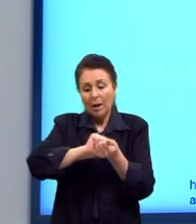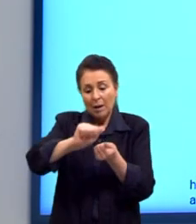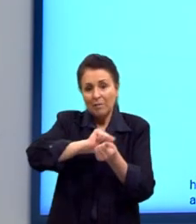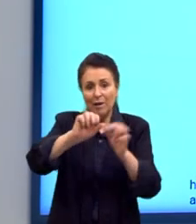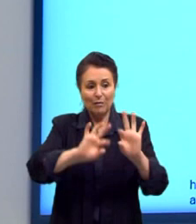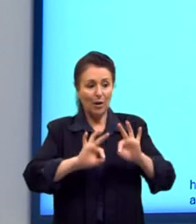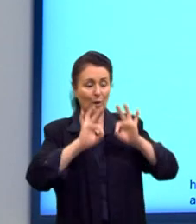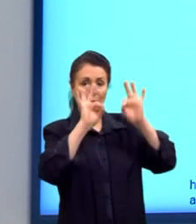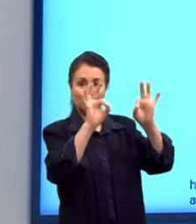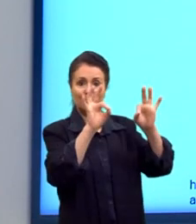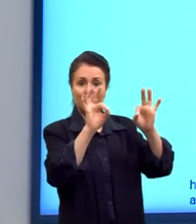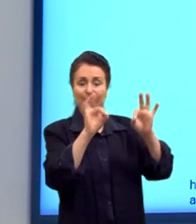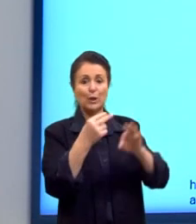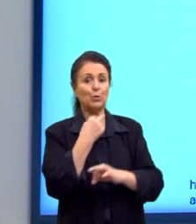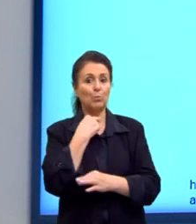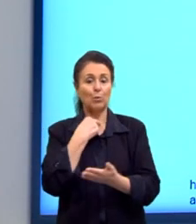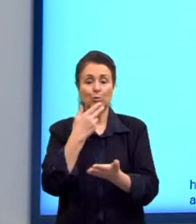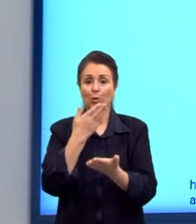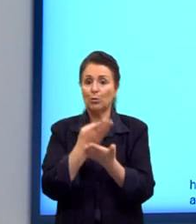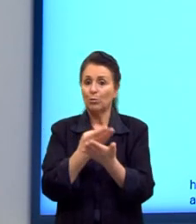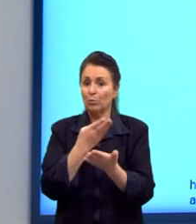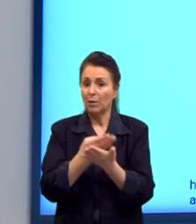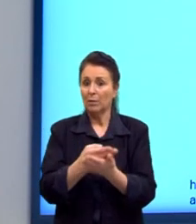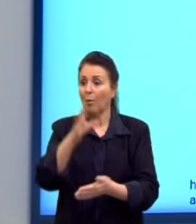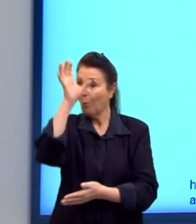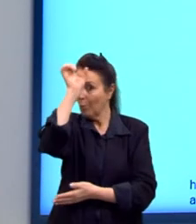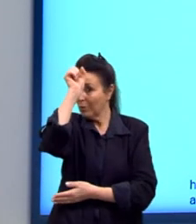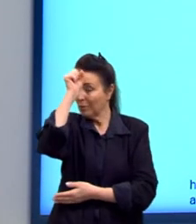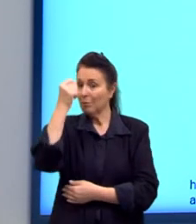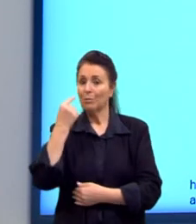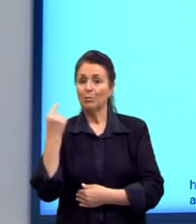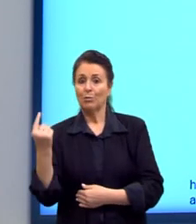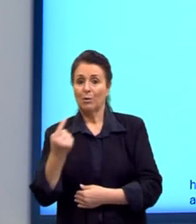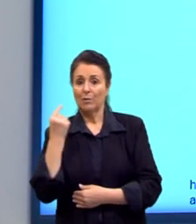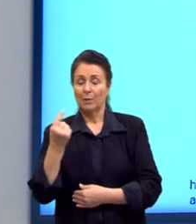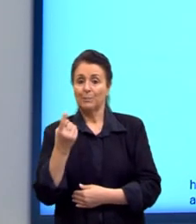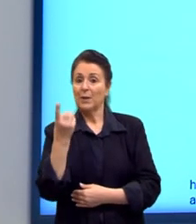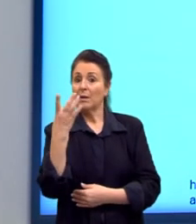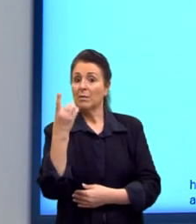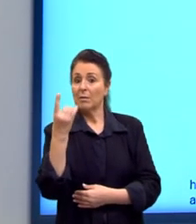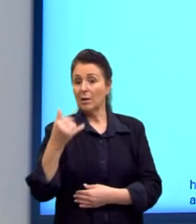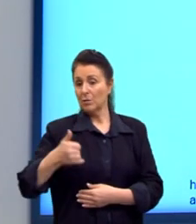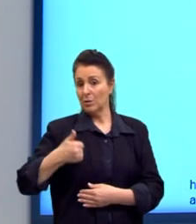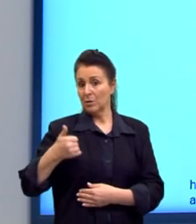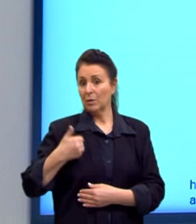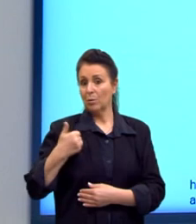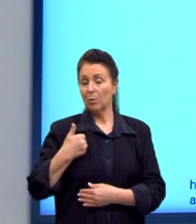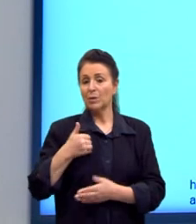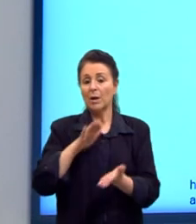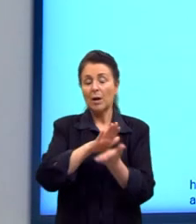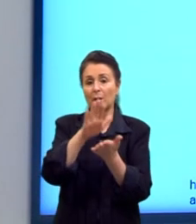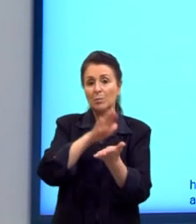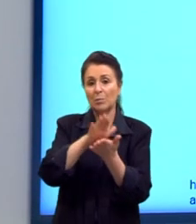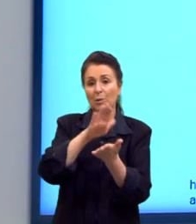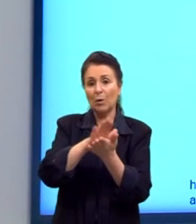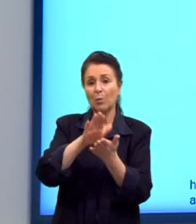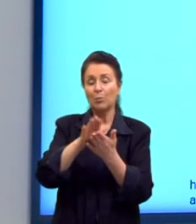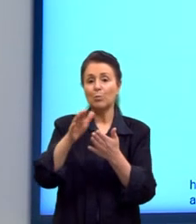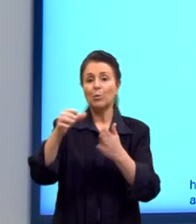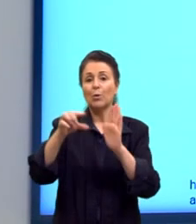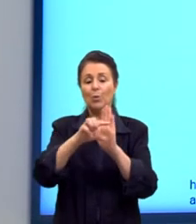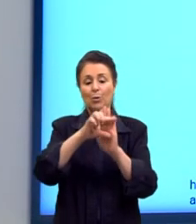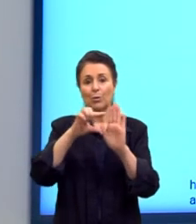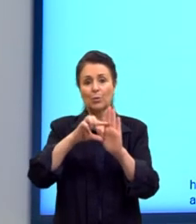recursos para estudar, ele era autodidata. E com apenas 14 anos, ele publica um soneto. Aí, uma senhora de